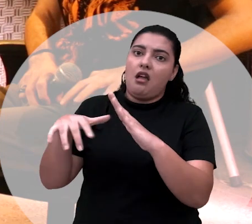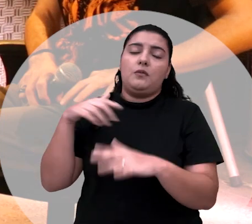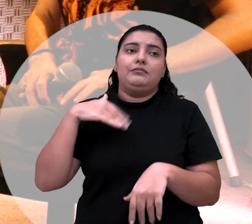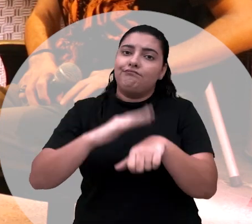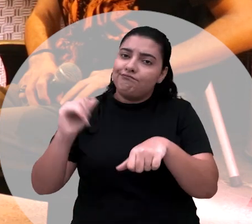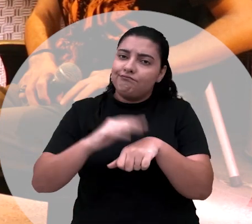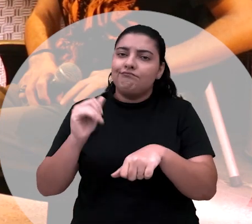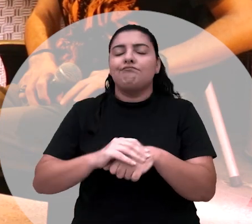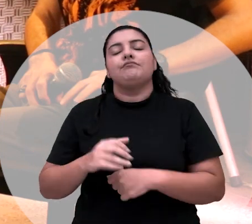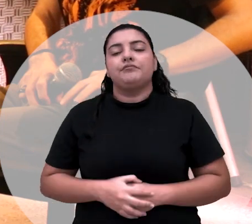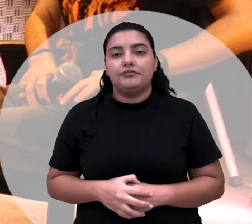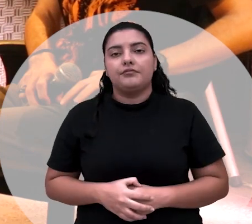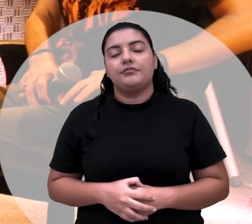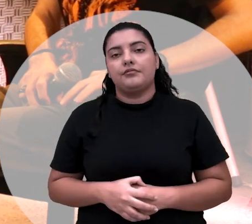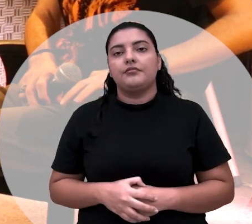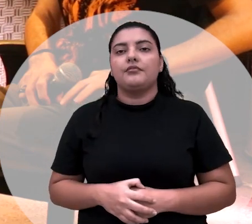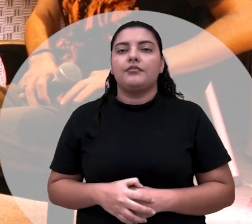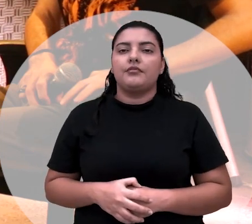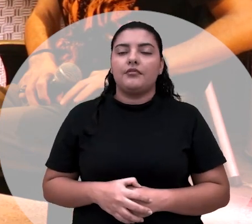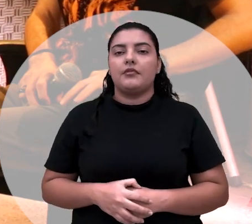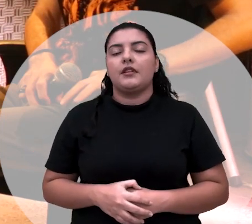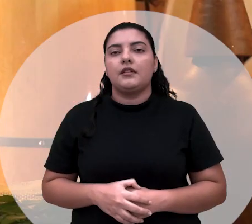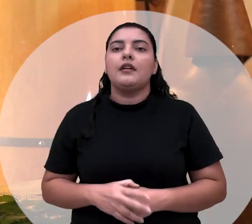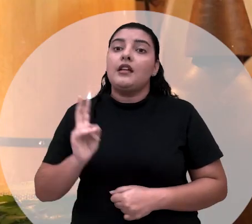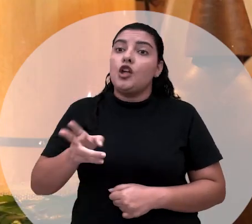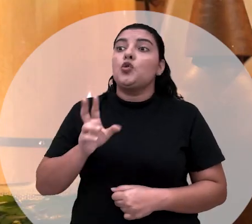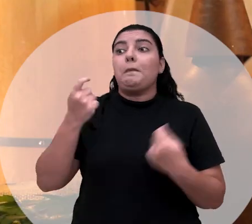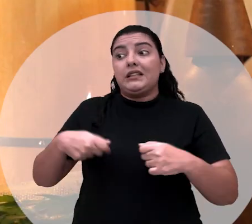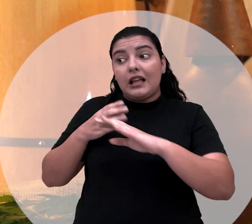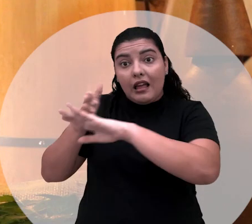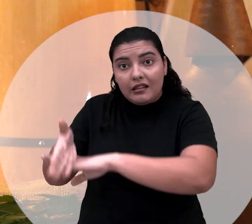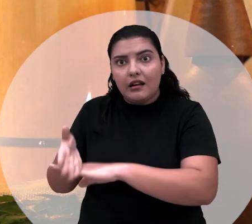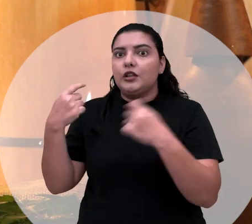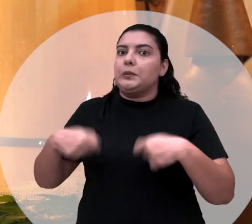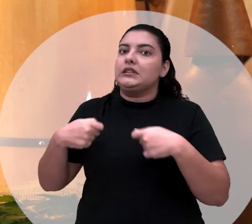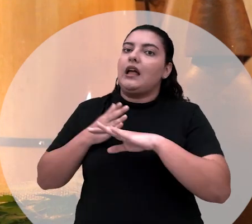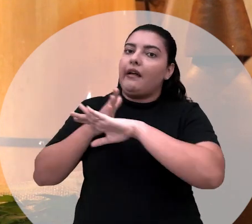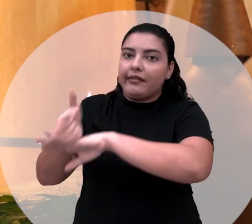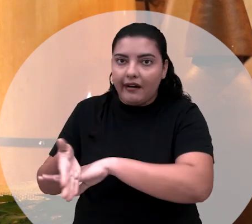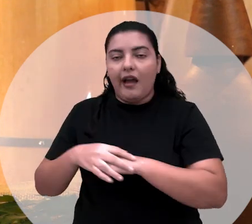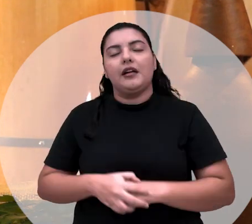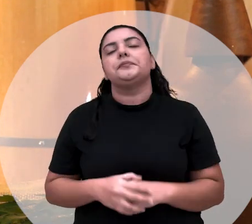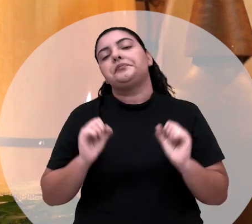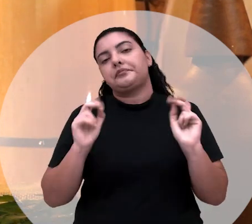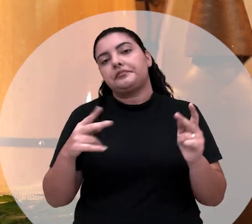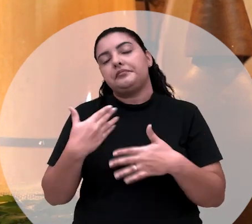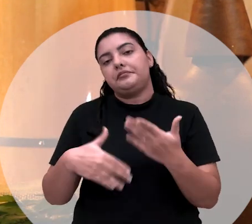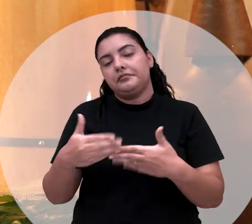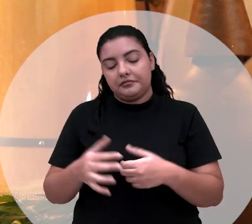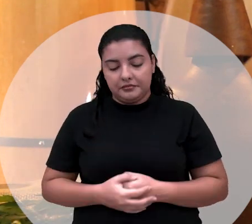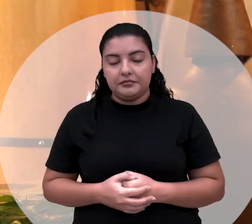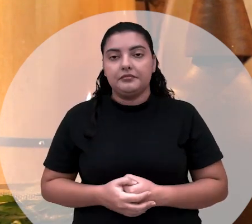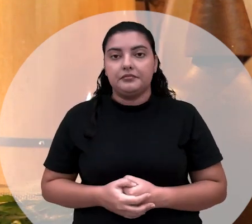Aí, sempre sugesto, botava sempre a mesma história. Você vai ter que entrar. Você vai ter que entrar. Você trabalha no terreiro, trabalho de doutrinação.